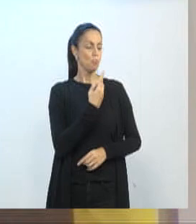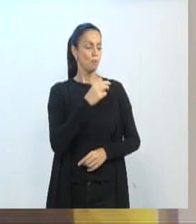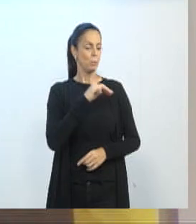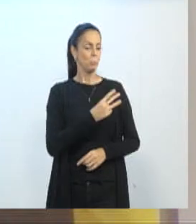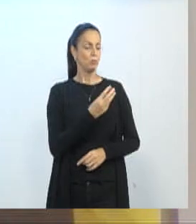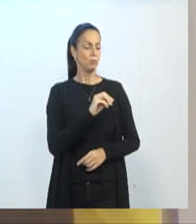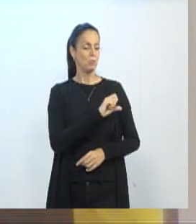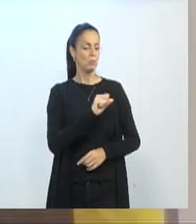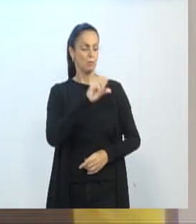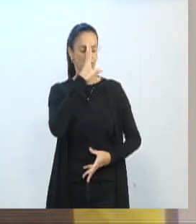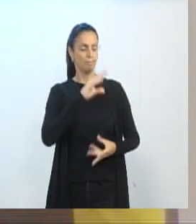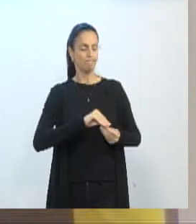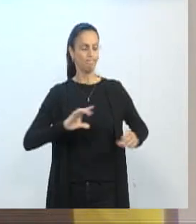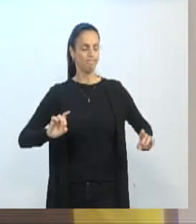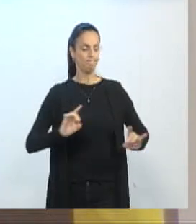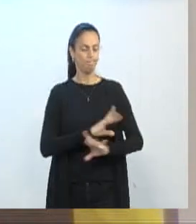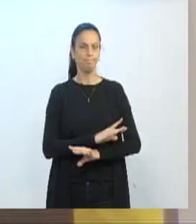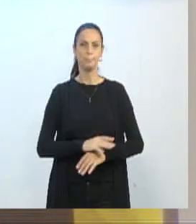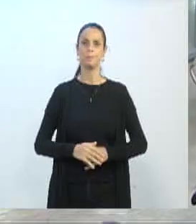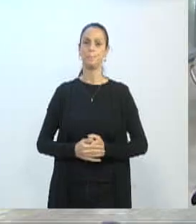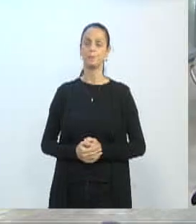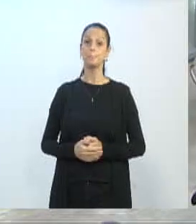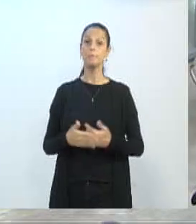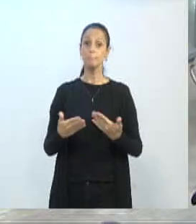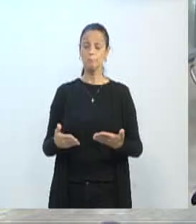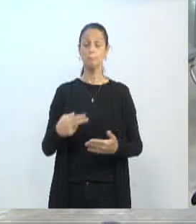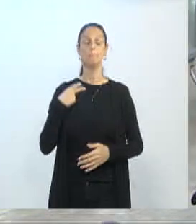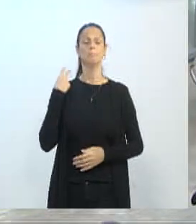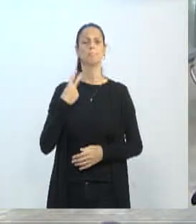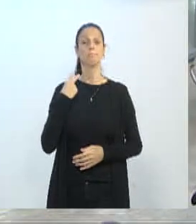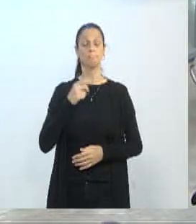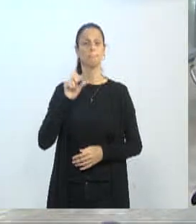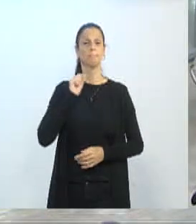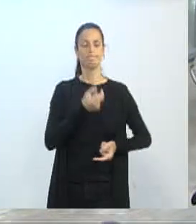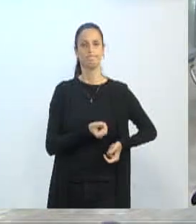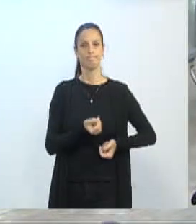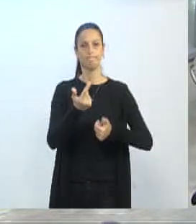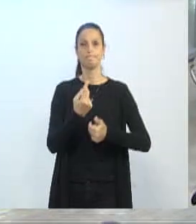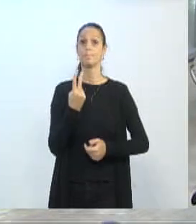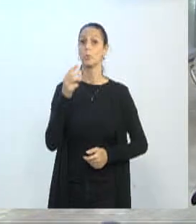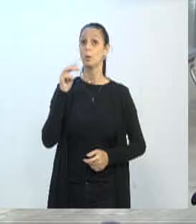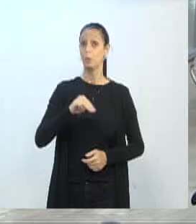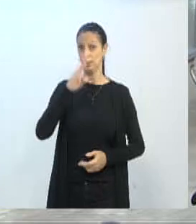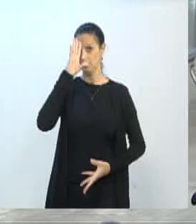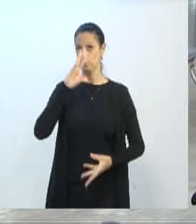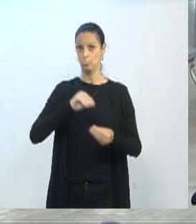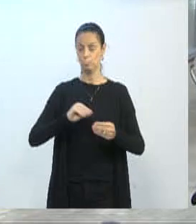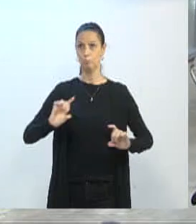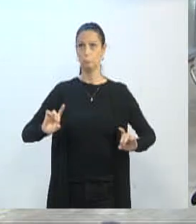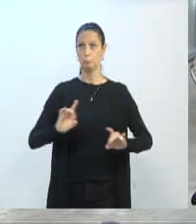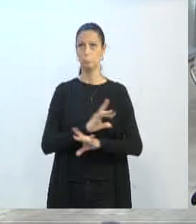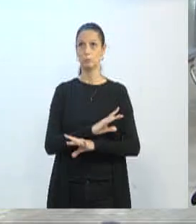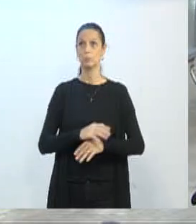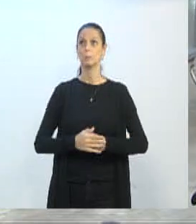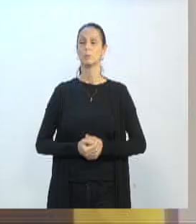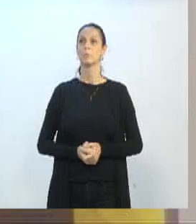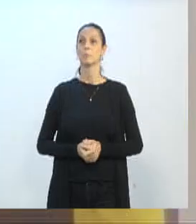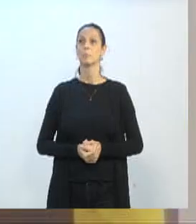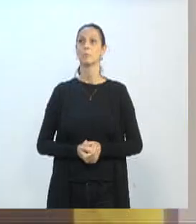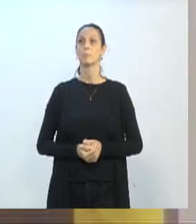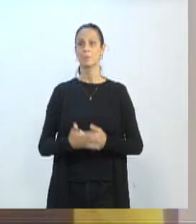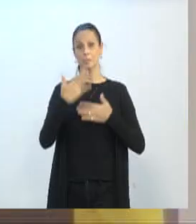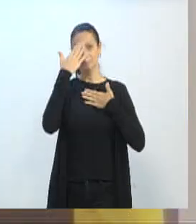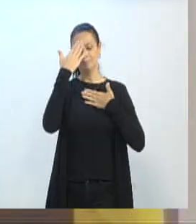concluir o meu pronunciamento. Vereador Silvio, eu concedo mais dois minutos para a Vossa Excelência poder concluir. Muito